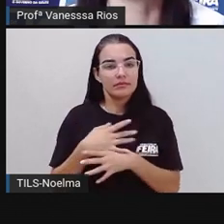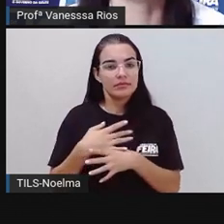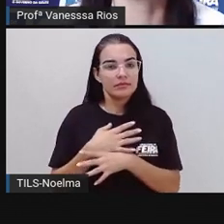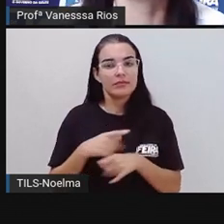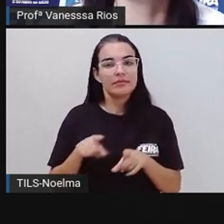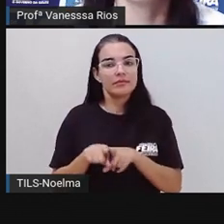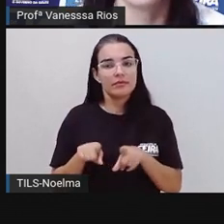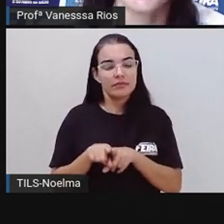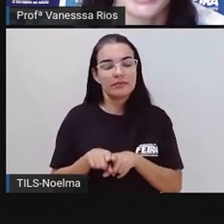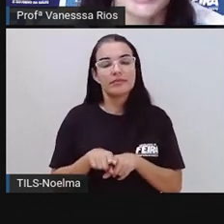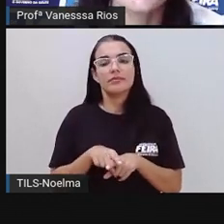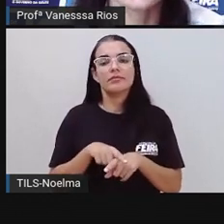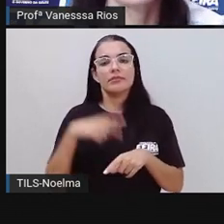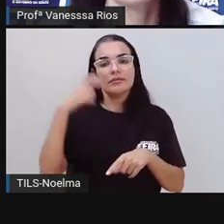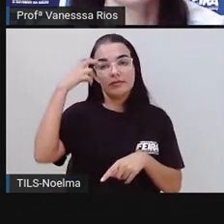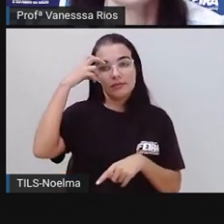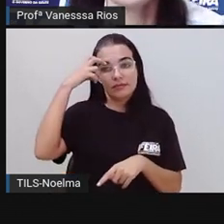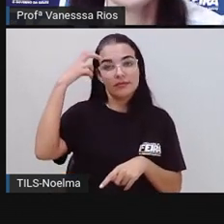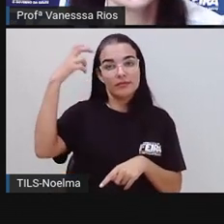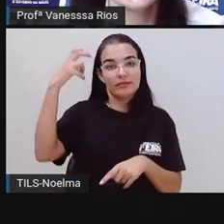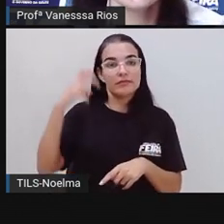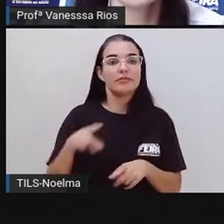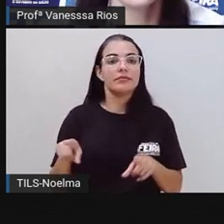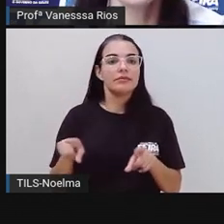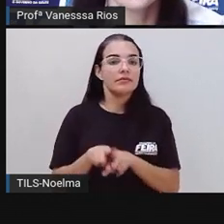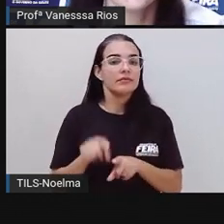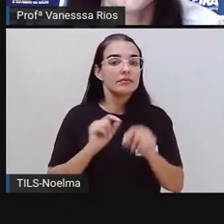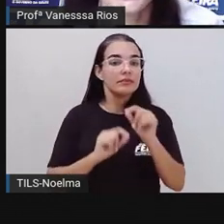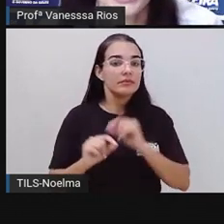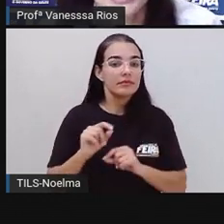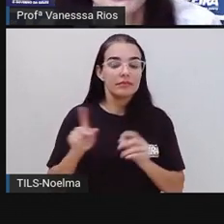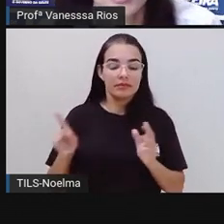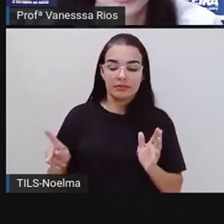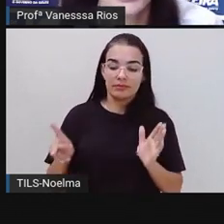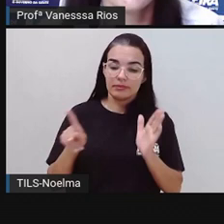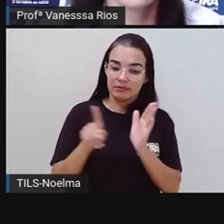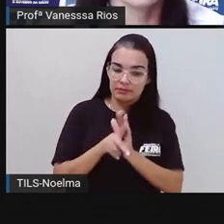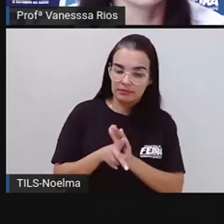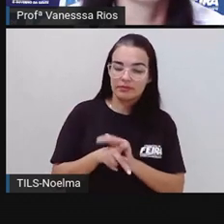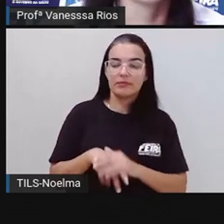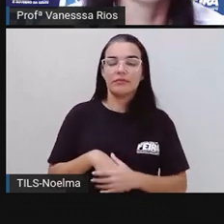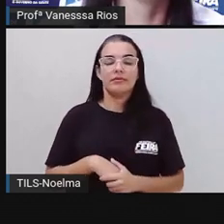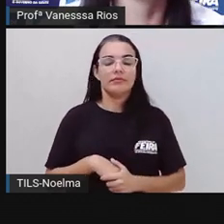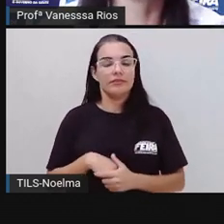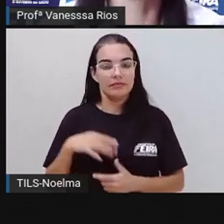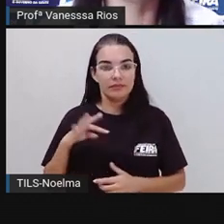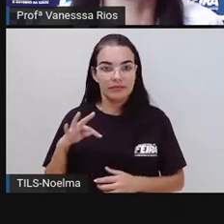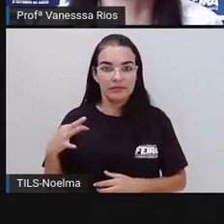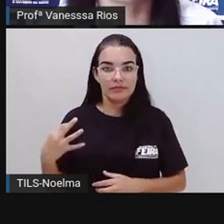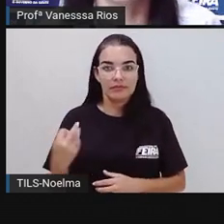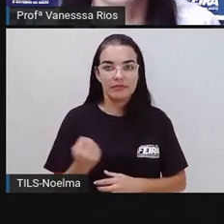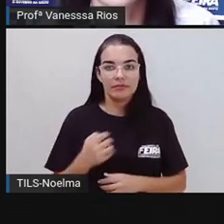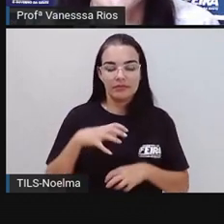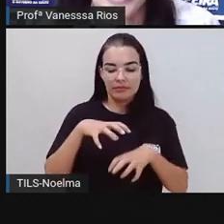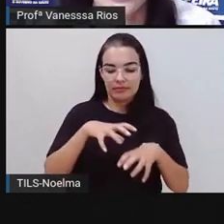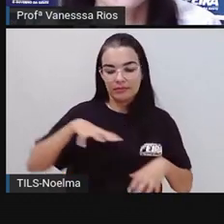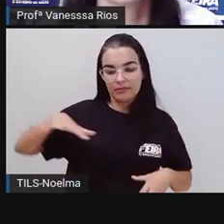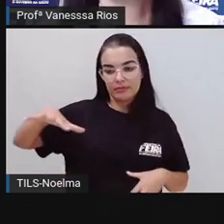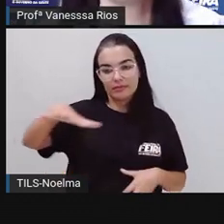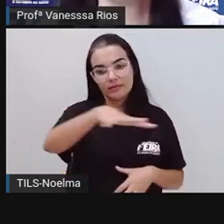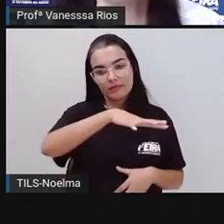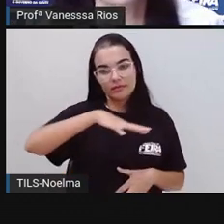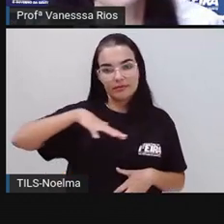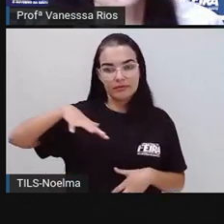também atividades culturais, que compõem, de certa forma, todo o espaço territorial,